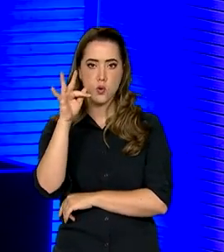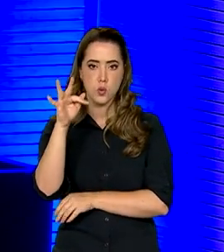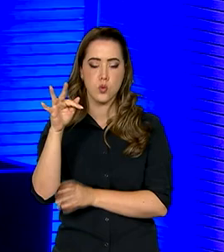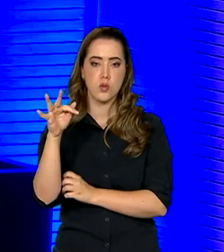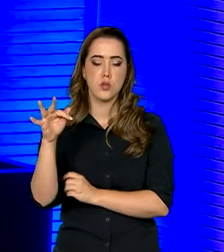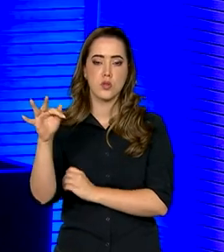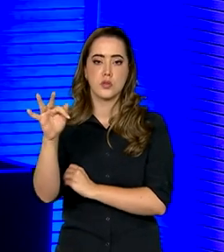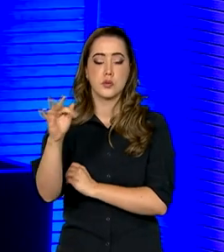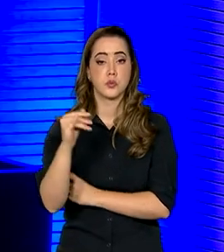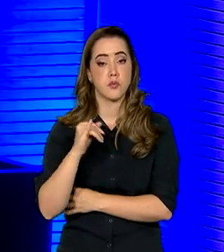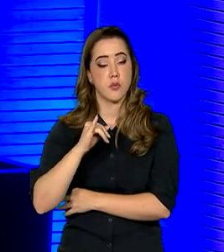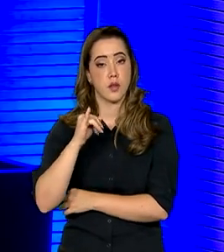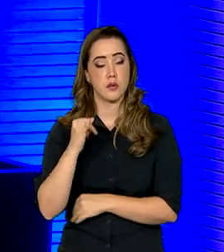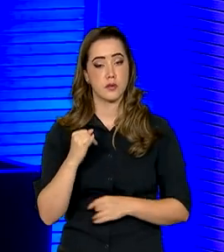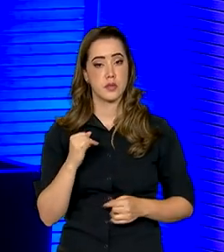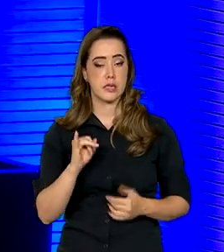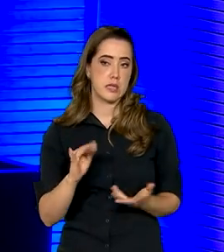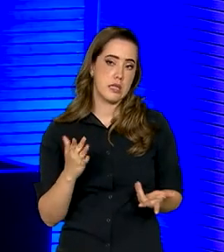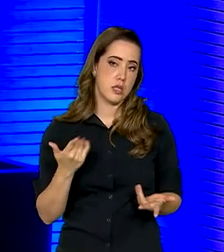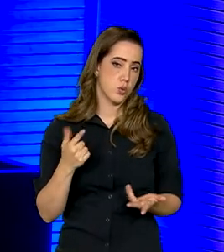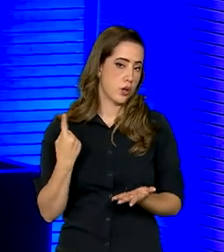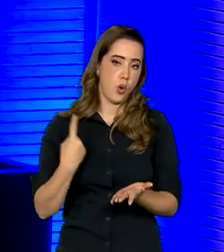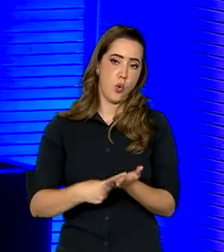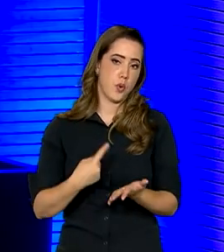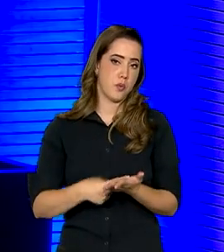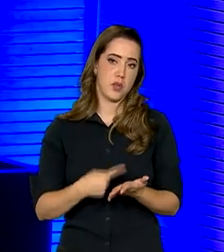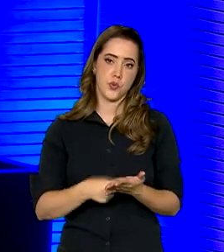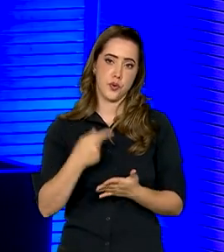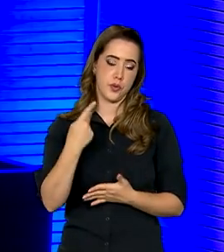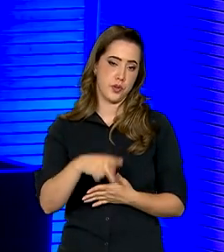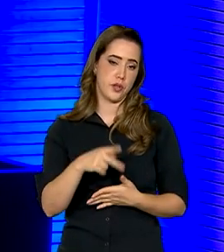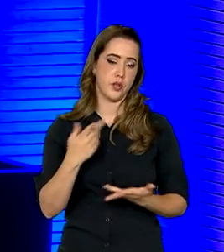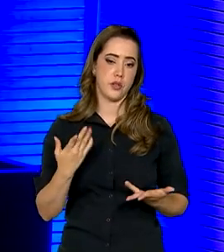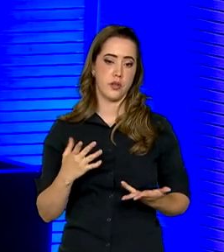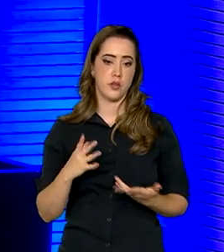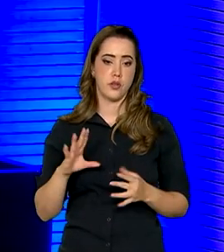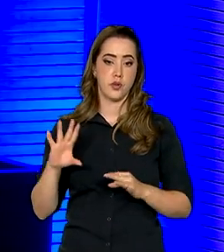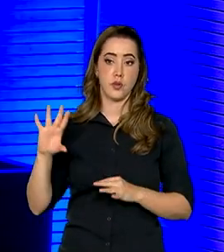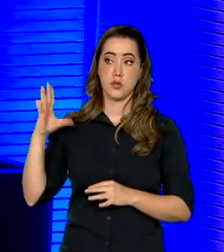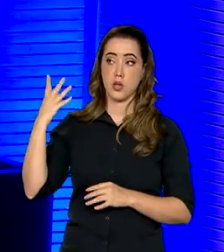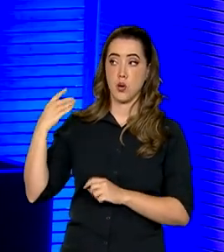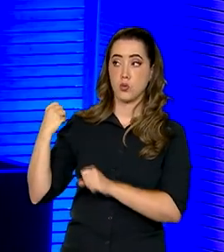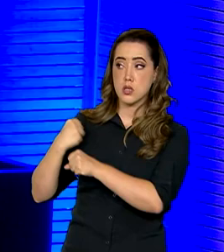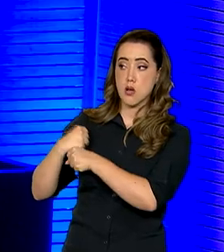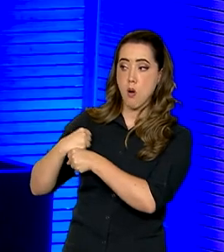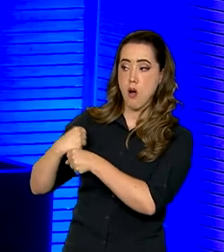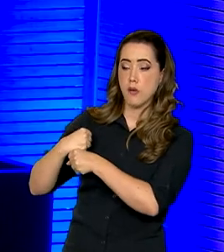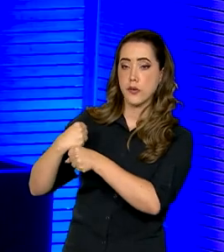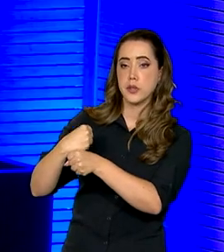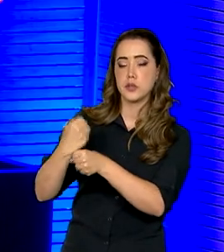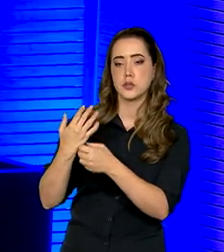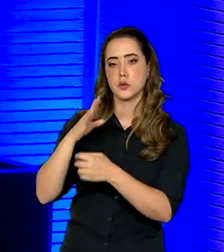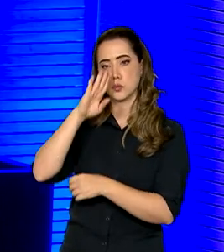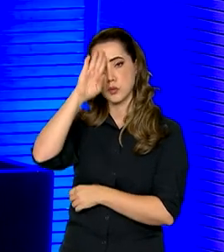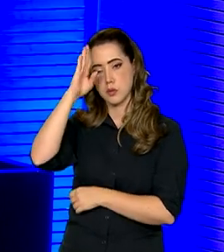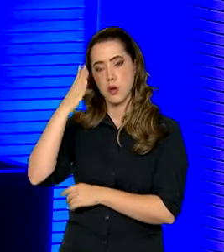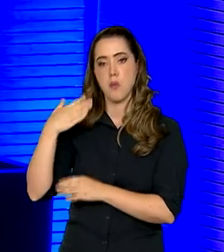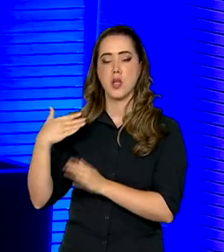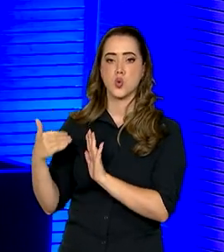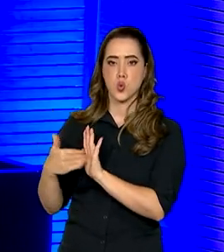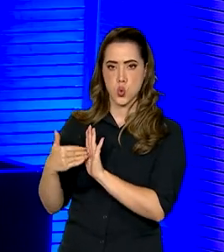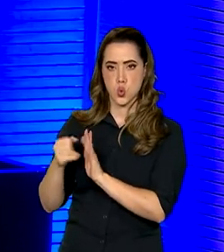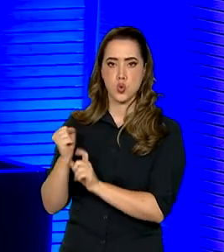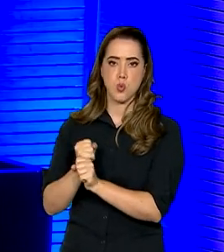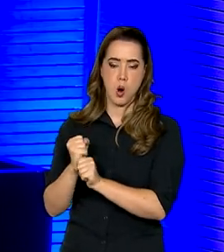com o que ocorreu nos últimos anos, sobretudo no último ano,